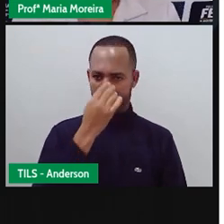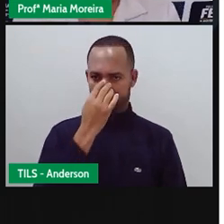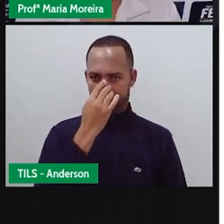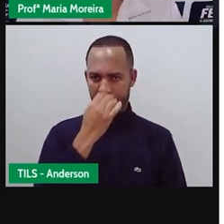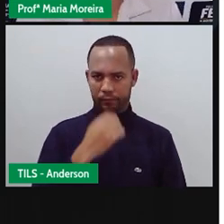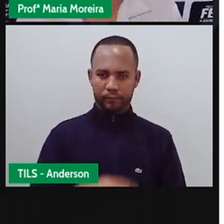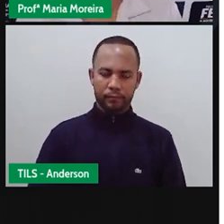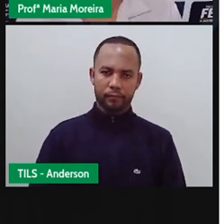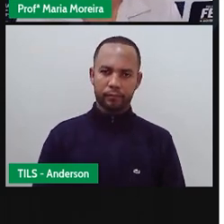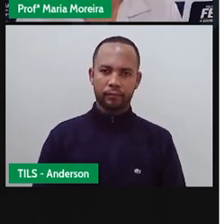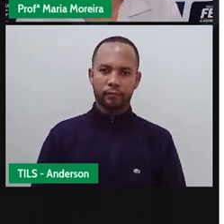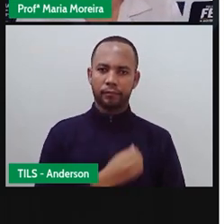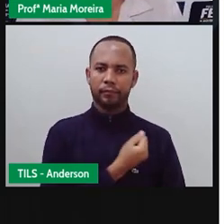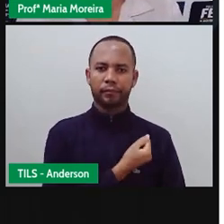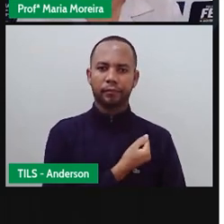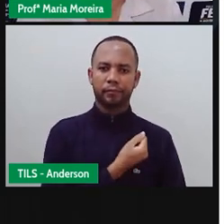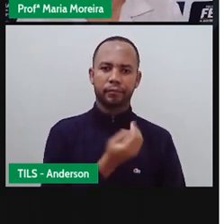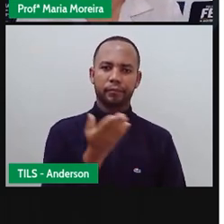Não é isso? Olha